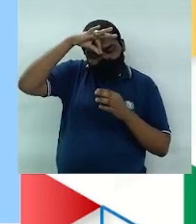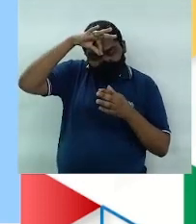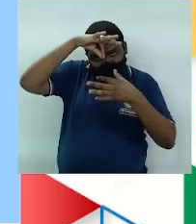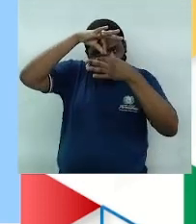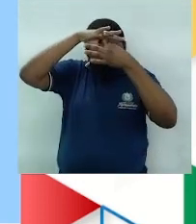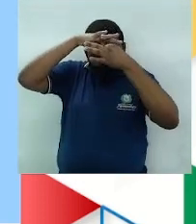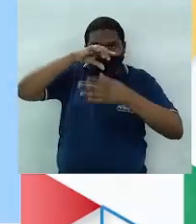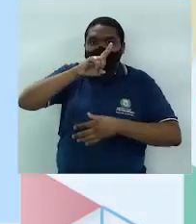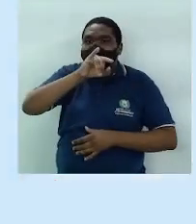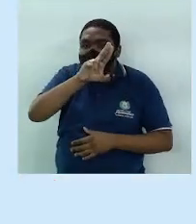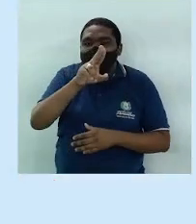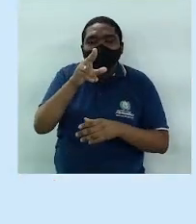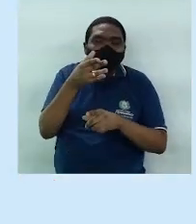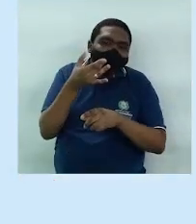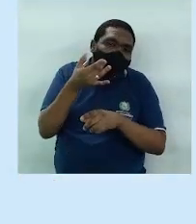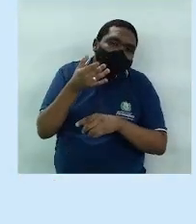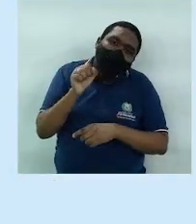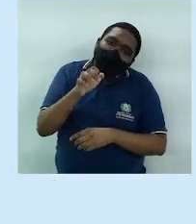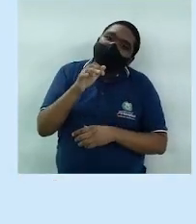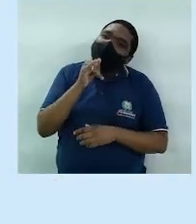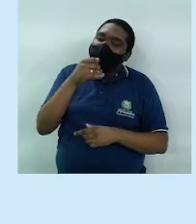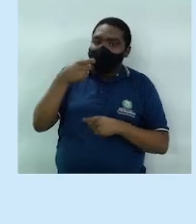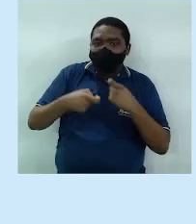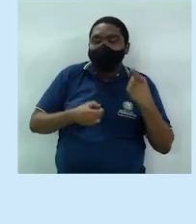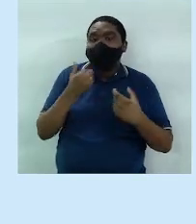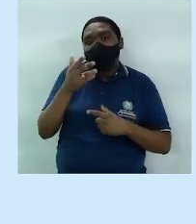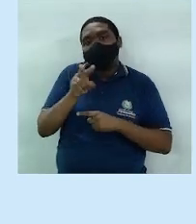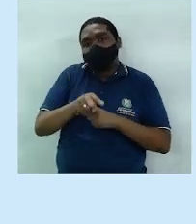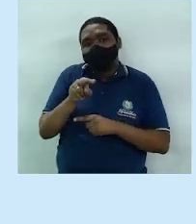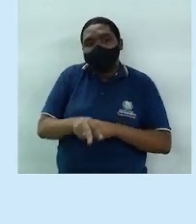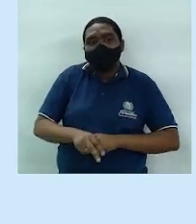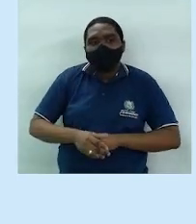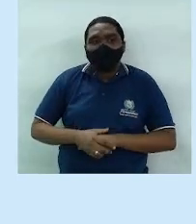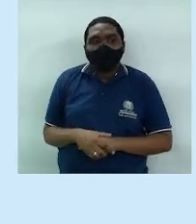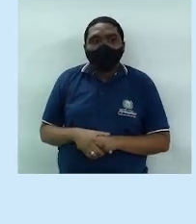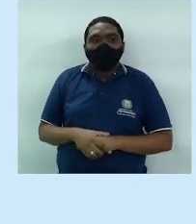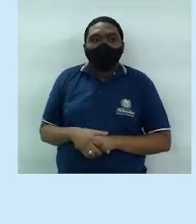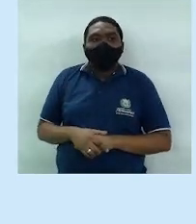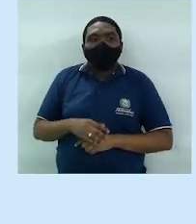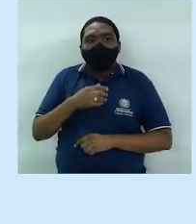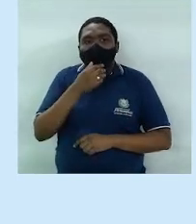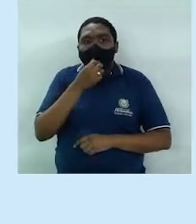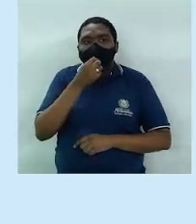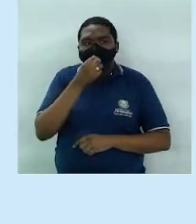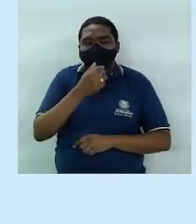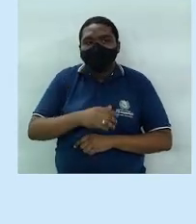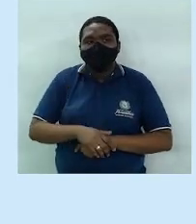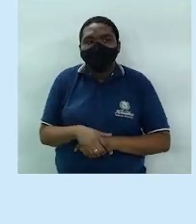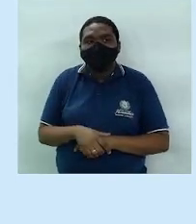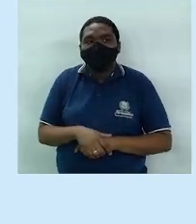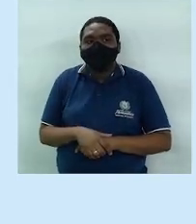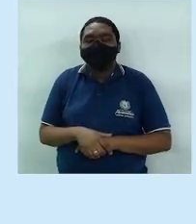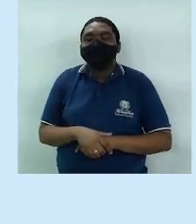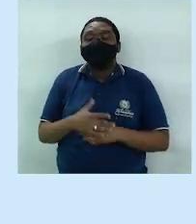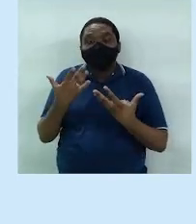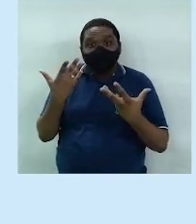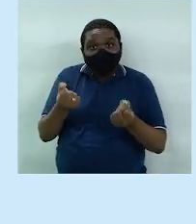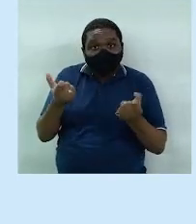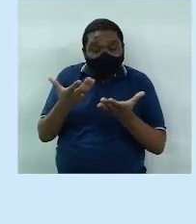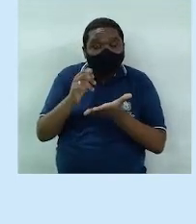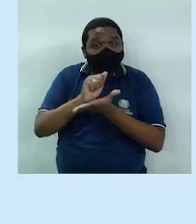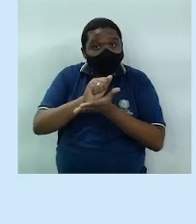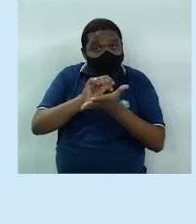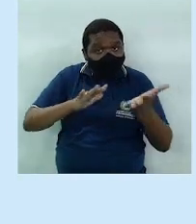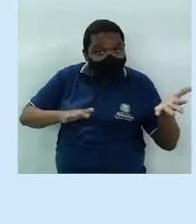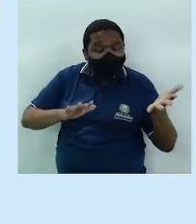e eventual relação sem proteção, tá certo? Vamos lá, na tela. Vamos fazer um exercício,